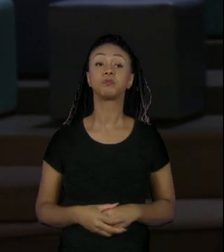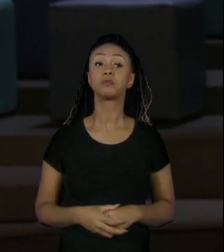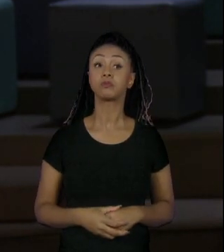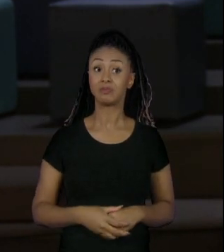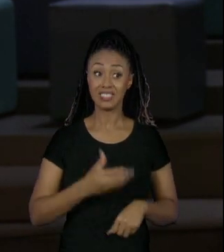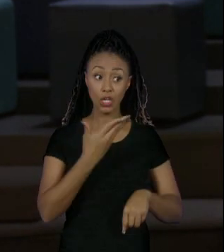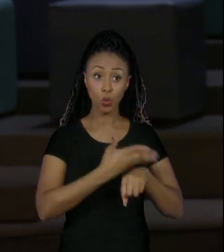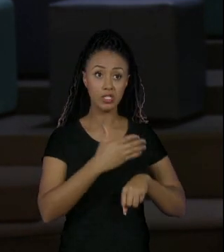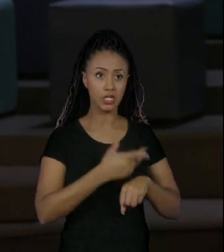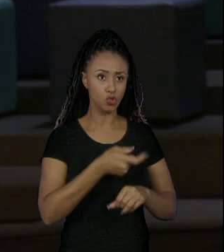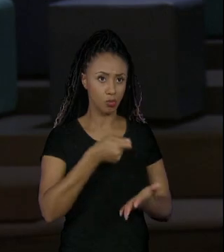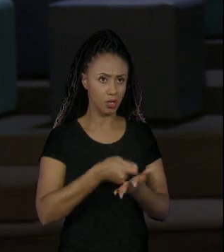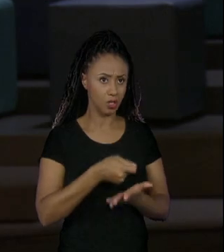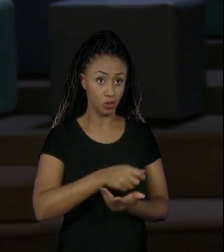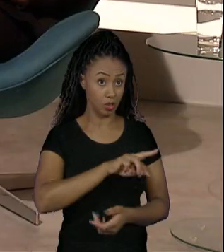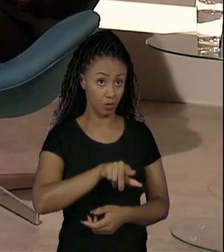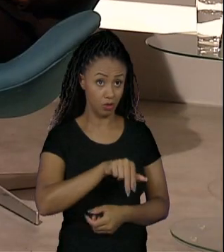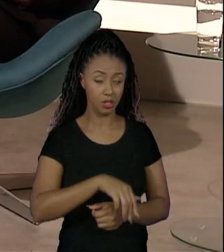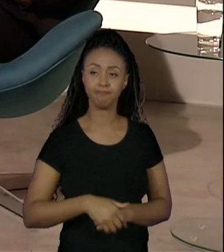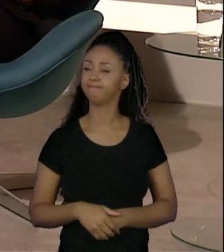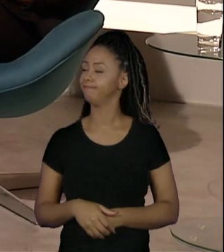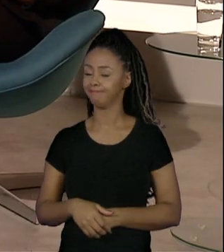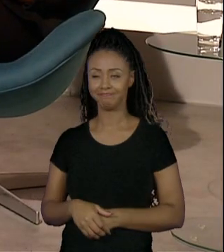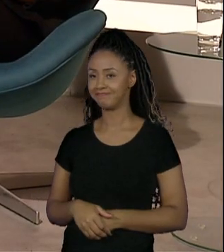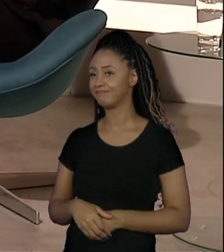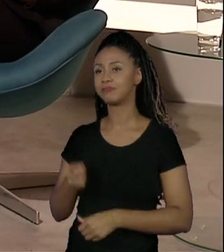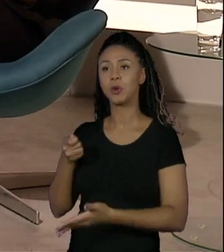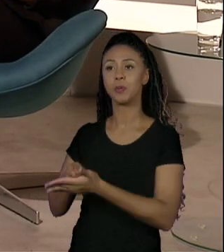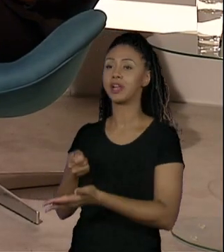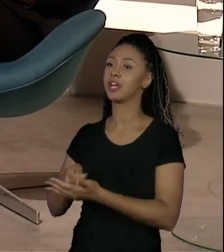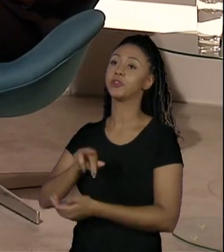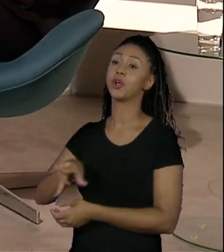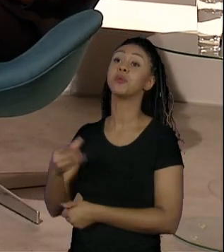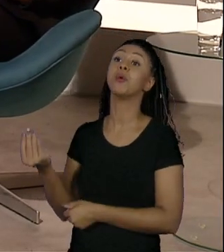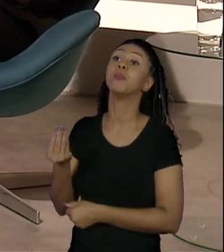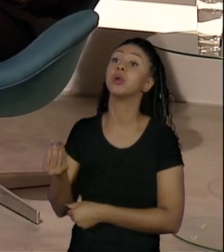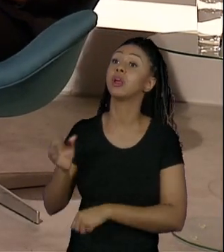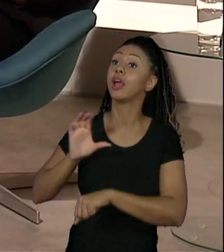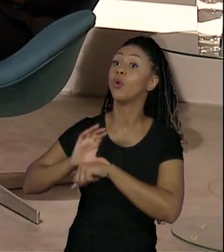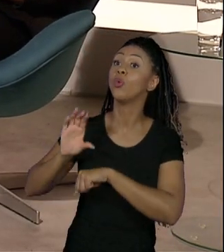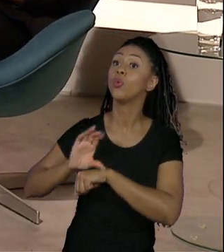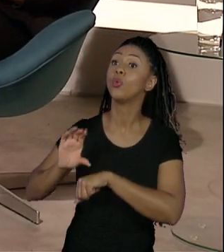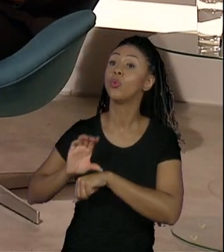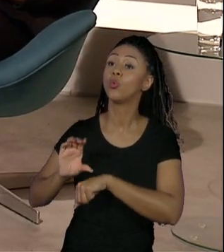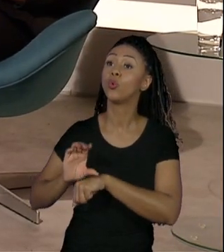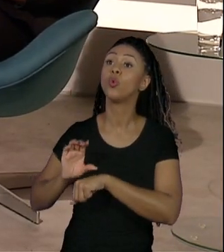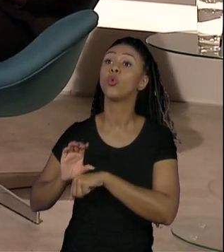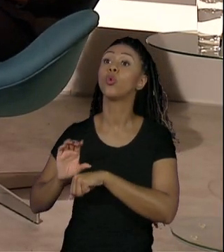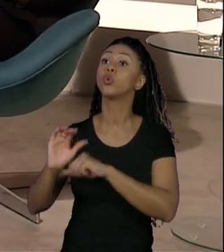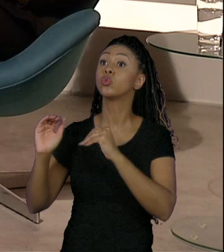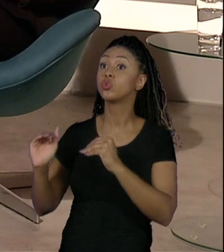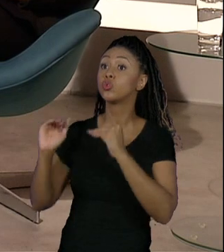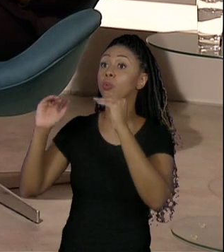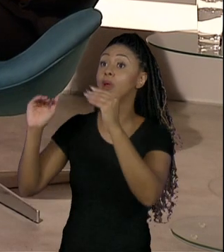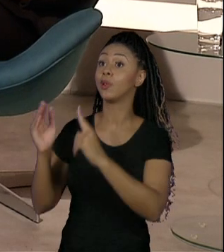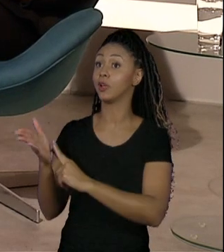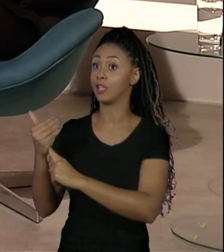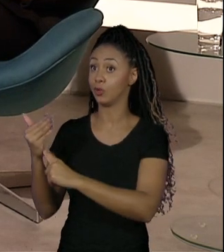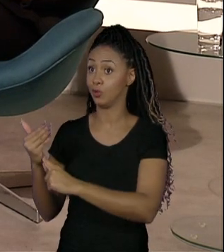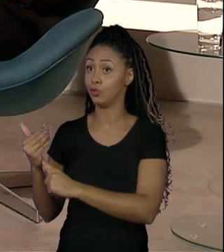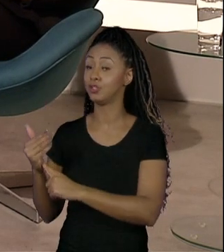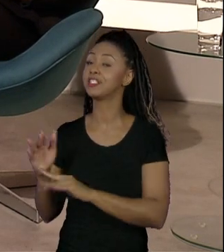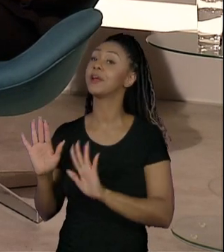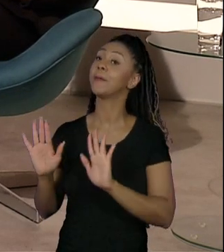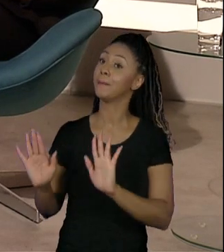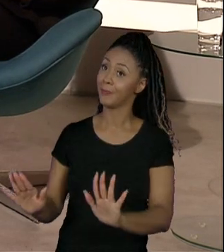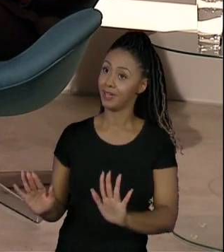é obrigatório? Não, também não é obrigatório por se tratar de um curso superior em tecnologia. Mas,